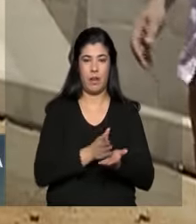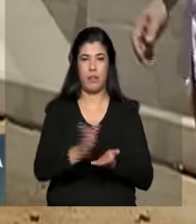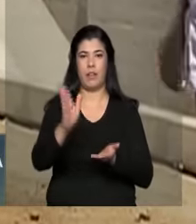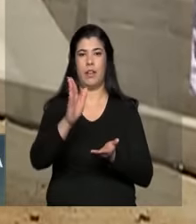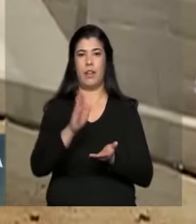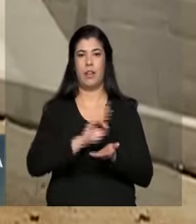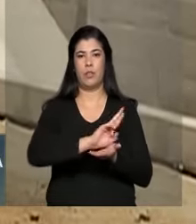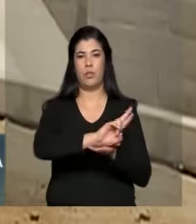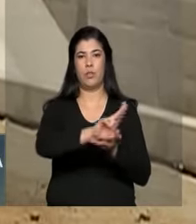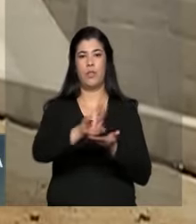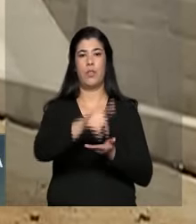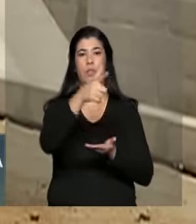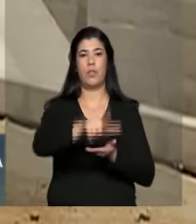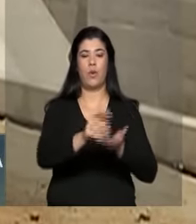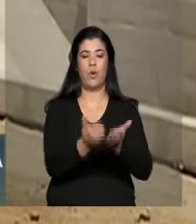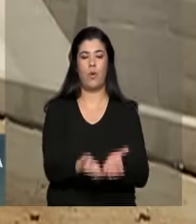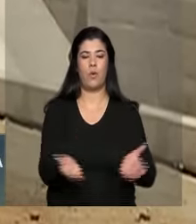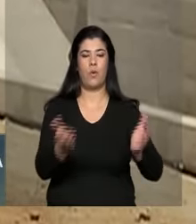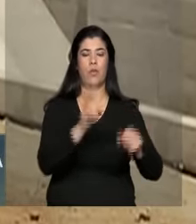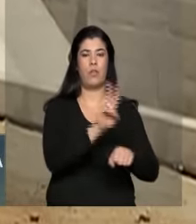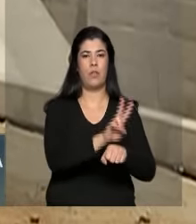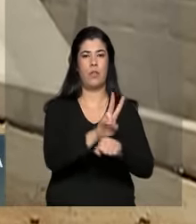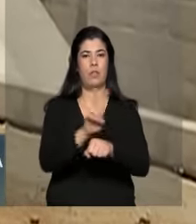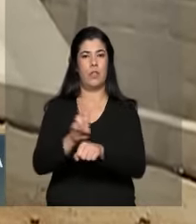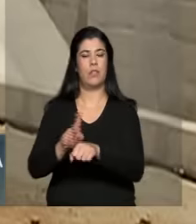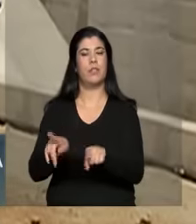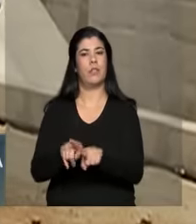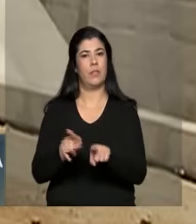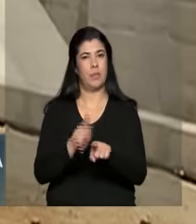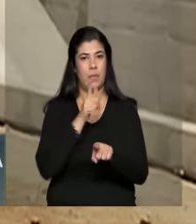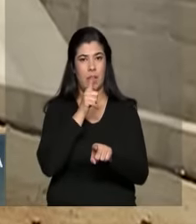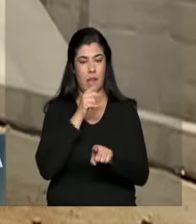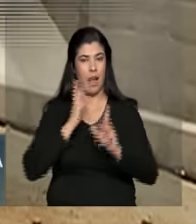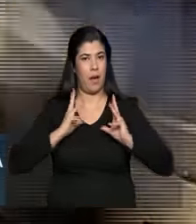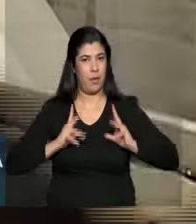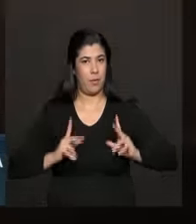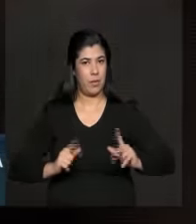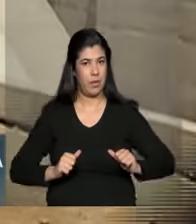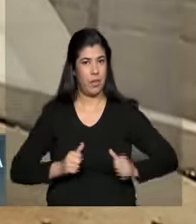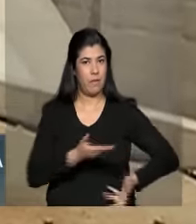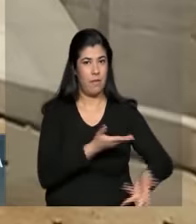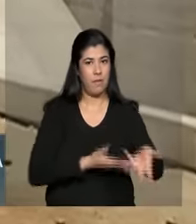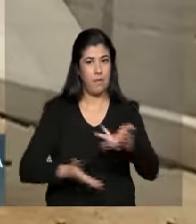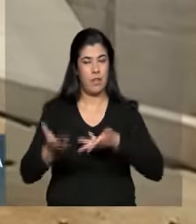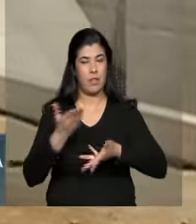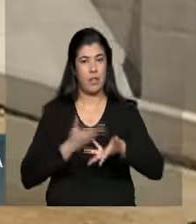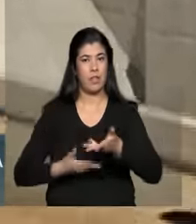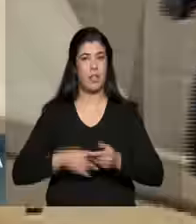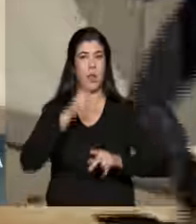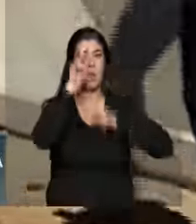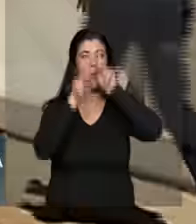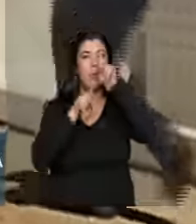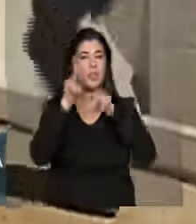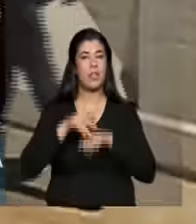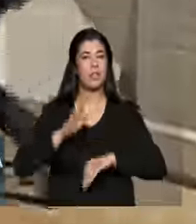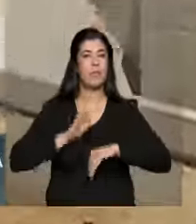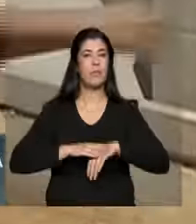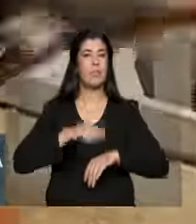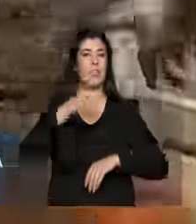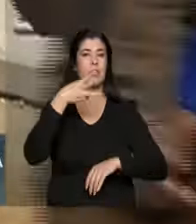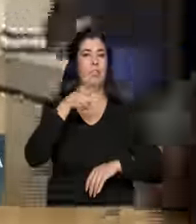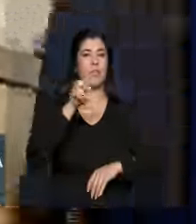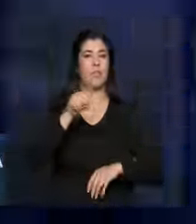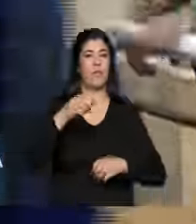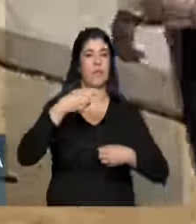a vários reservatórios que vão atender a população de 390 cidades nos estados de